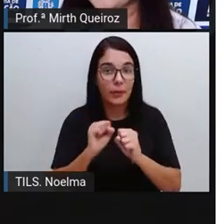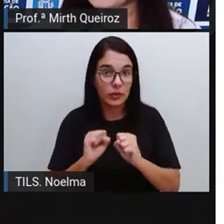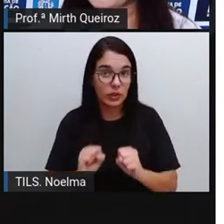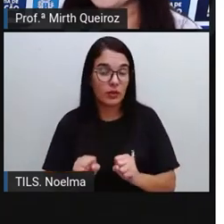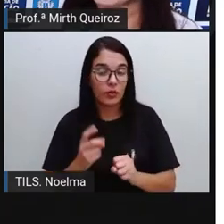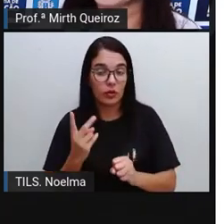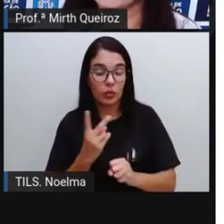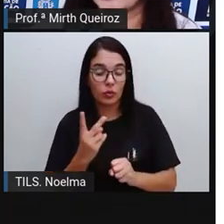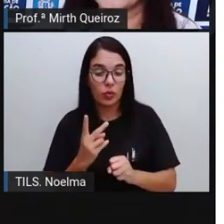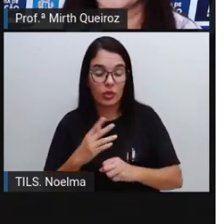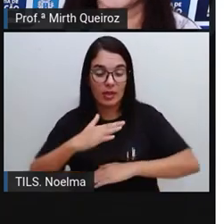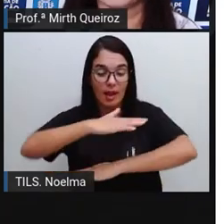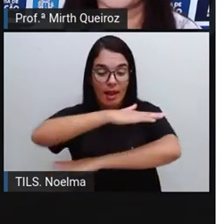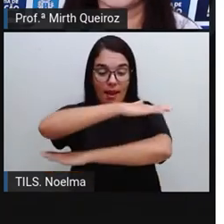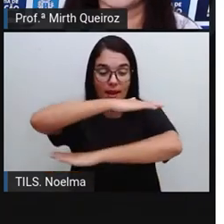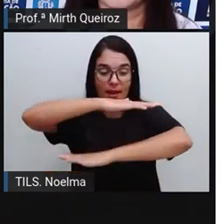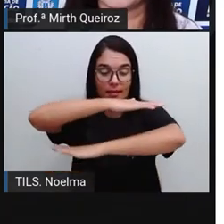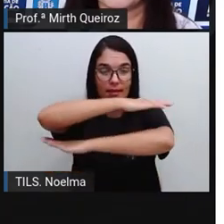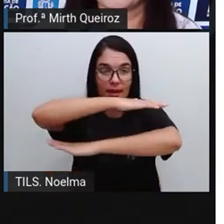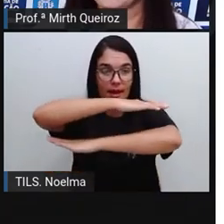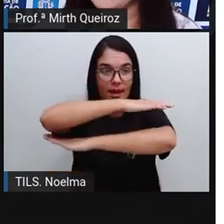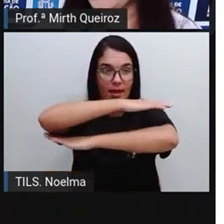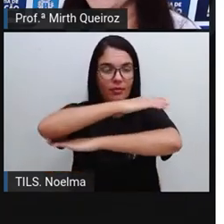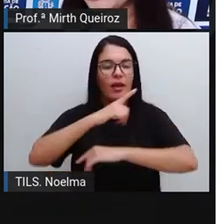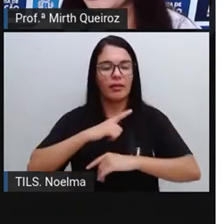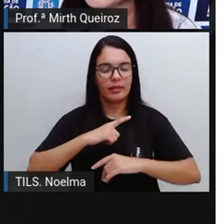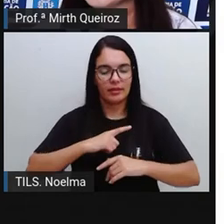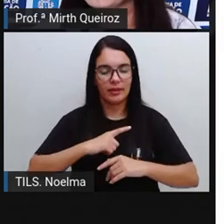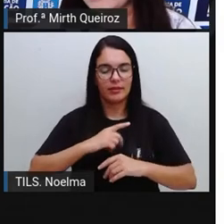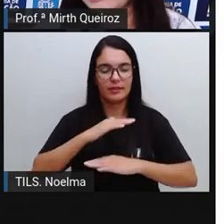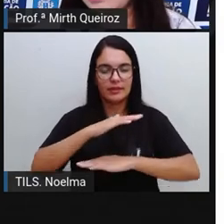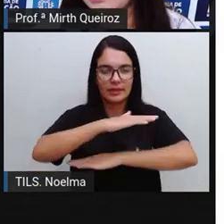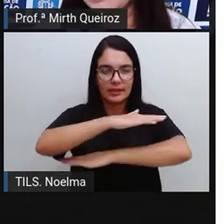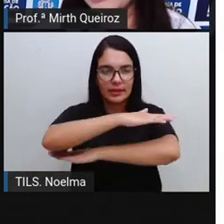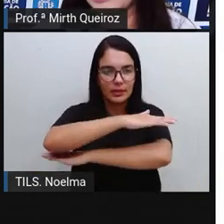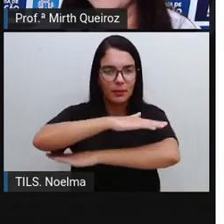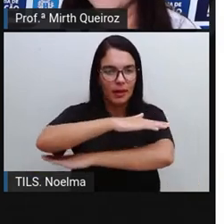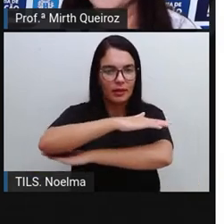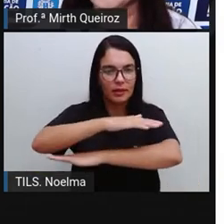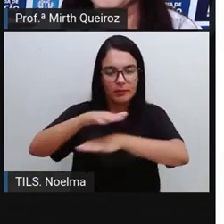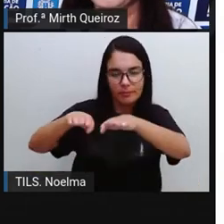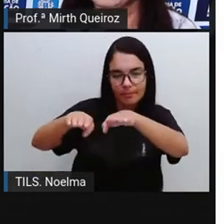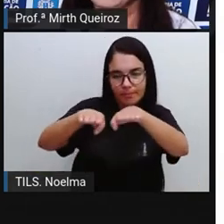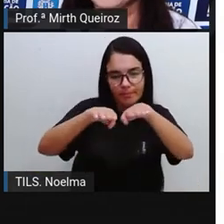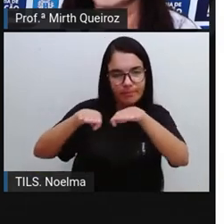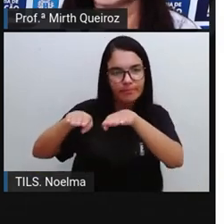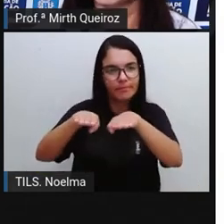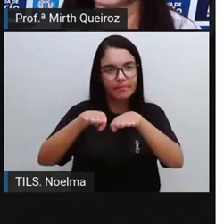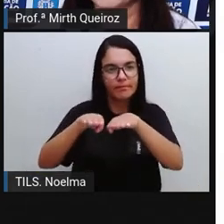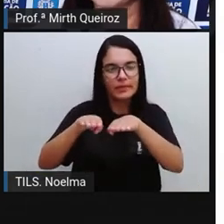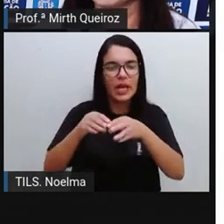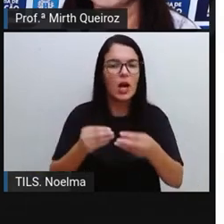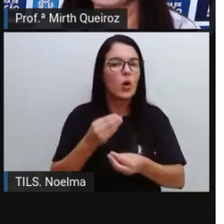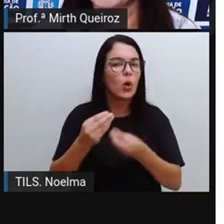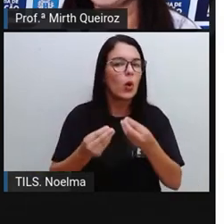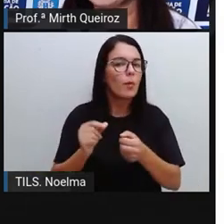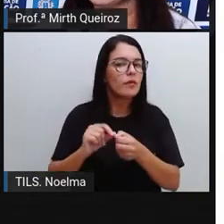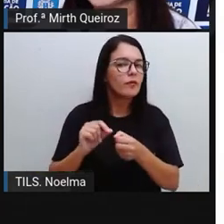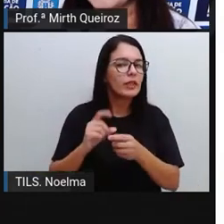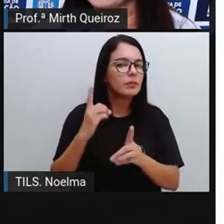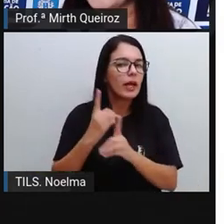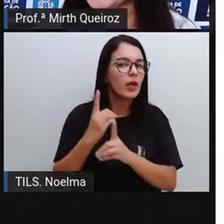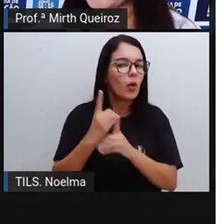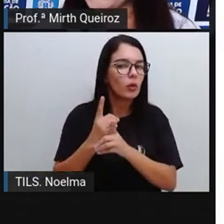ficam iguais, a gente vai dizer que é uma figura simétrica, certo? E como é que a gente faz para